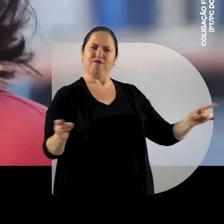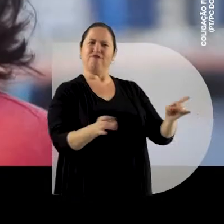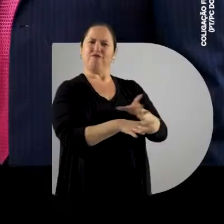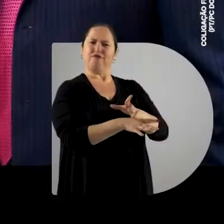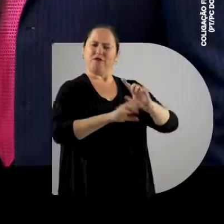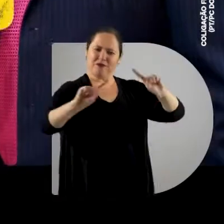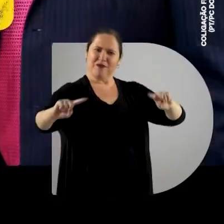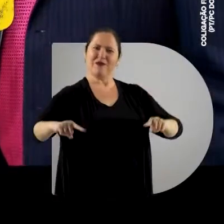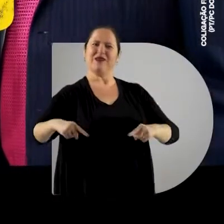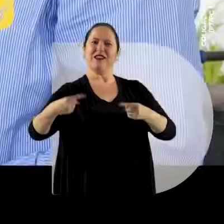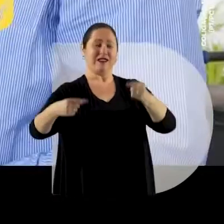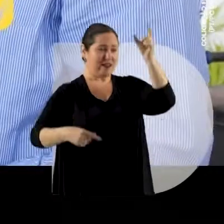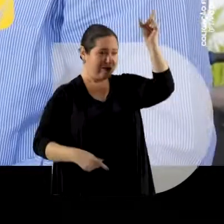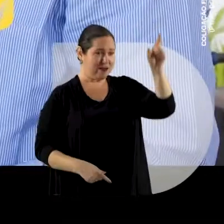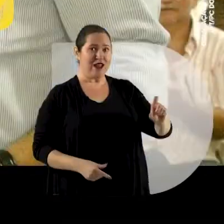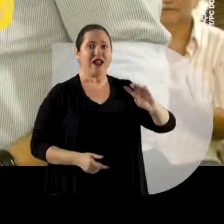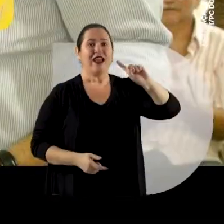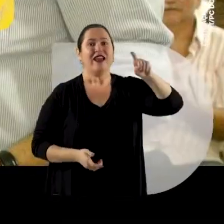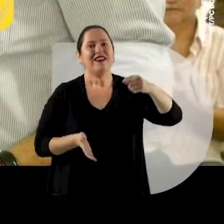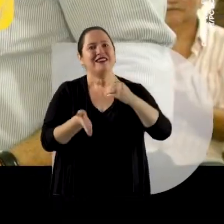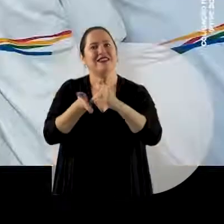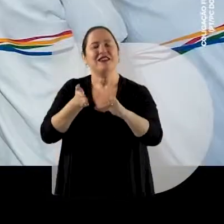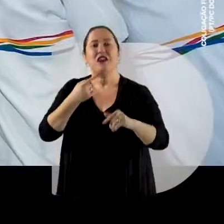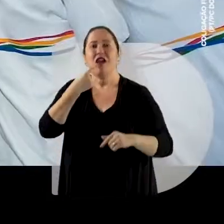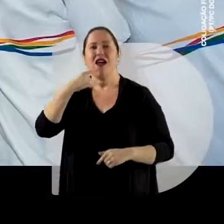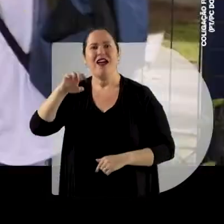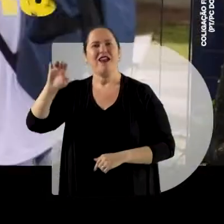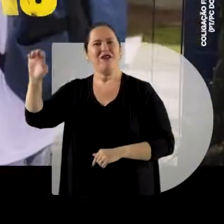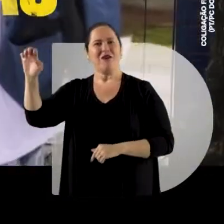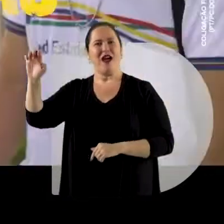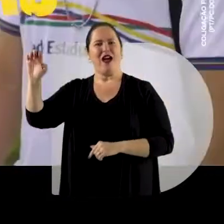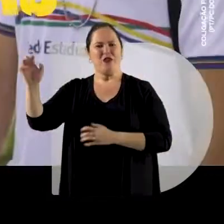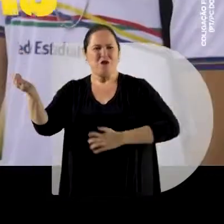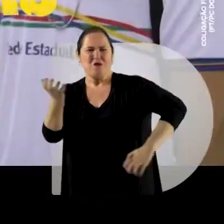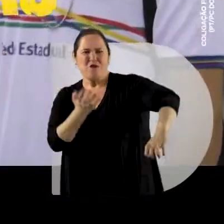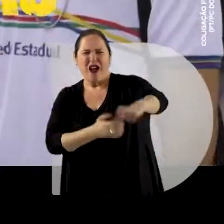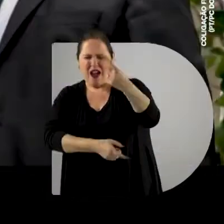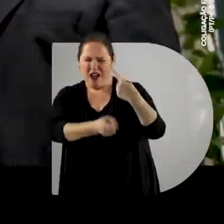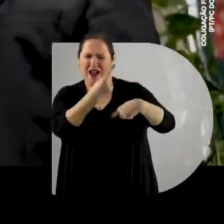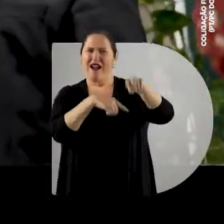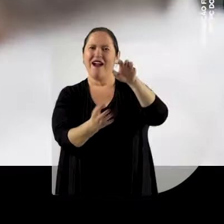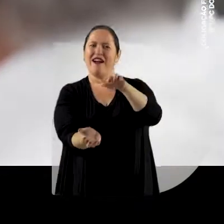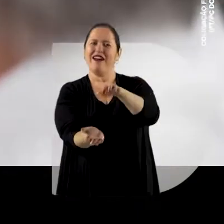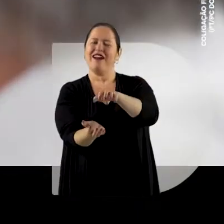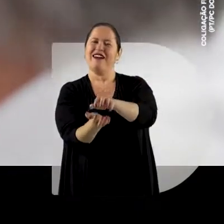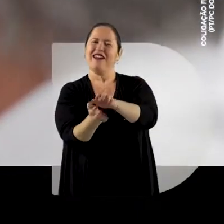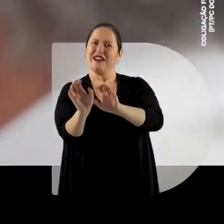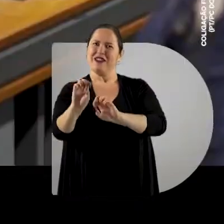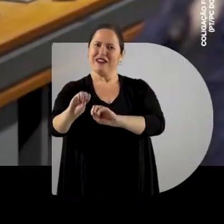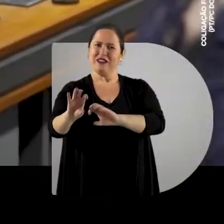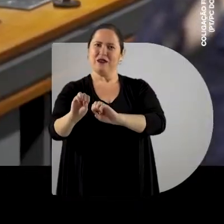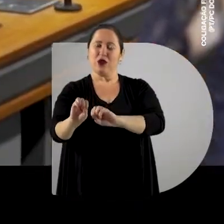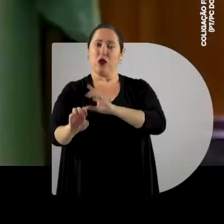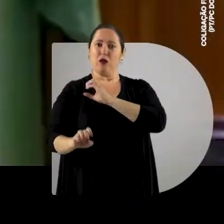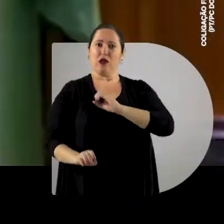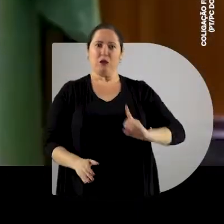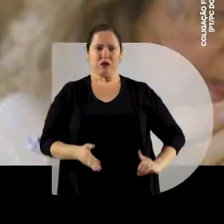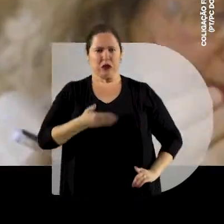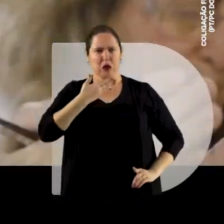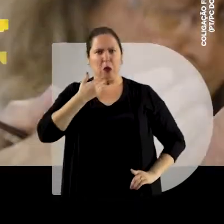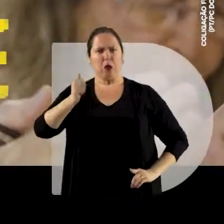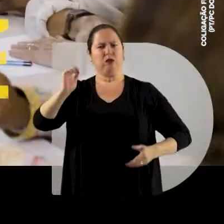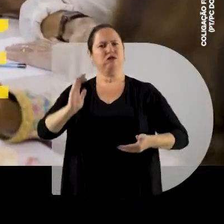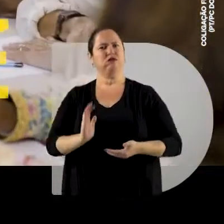para o desafio Ele é ex-secretário de Eduardo O que revolucionou a educação É um dos deputados mais influentes da Câmara